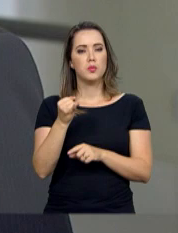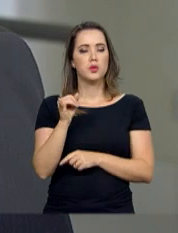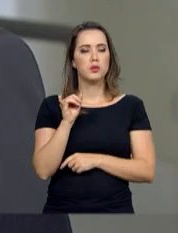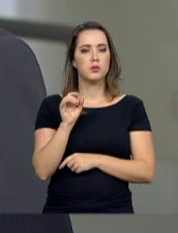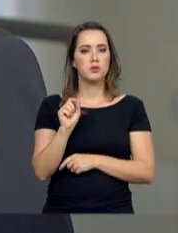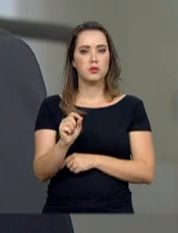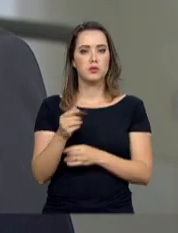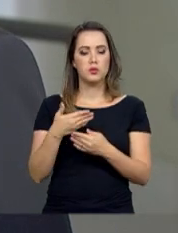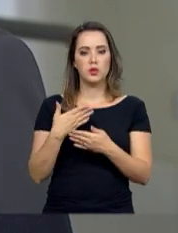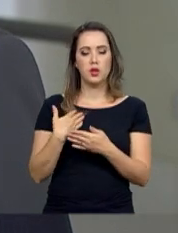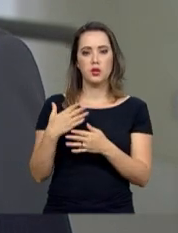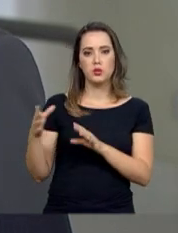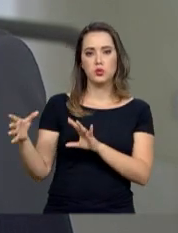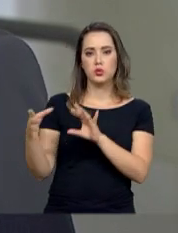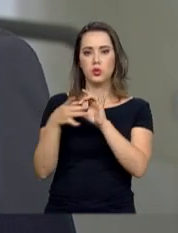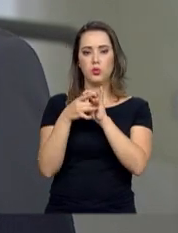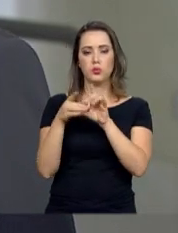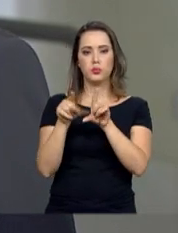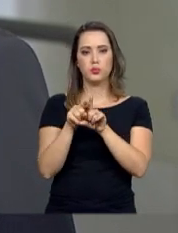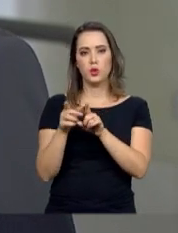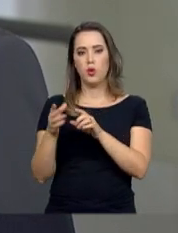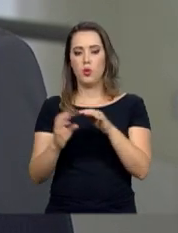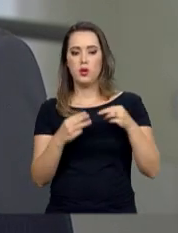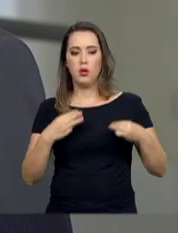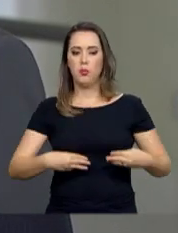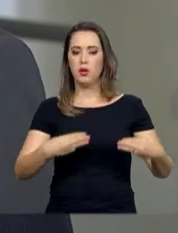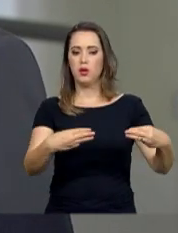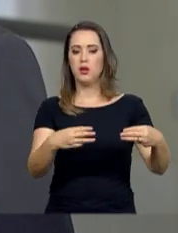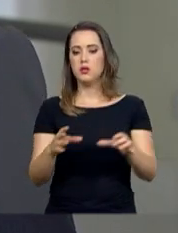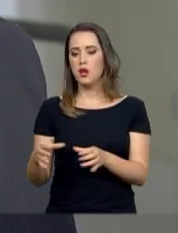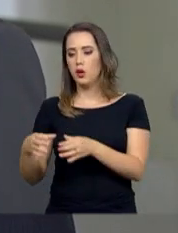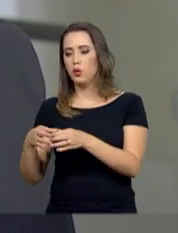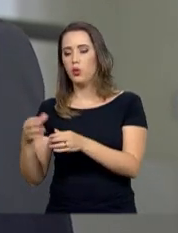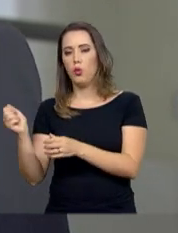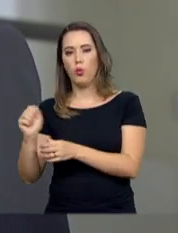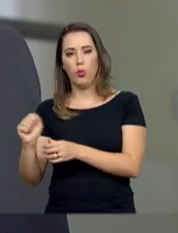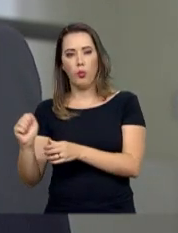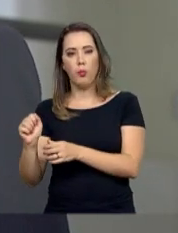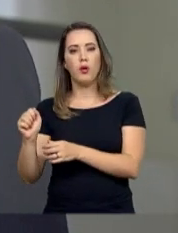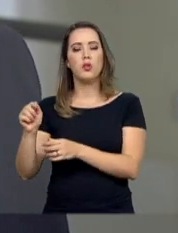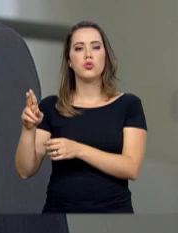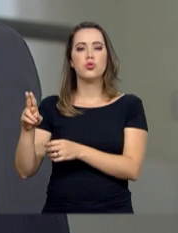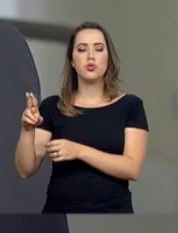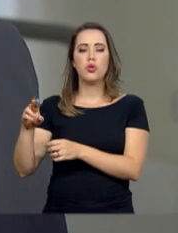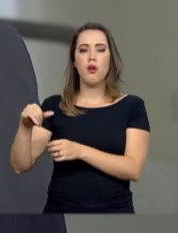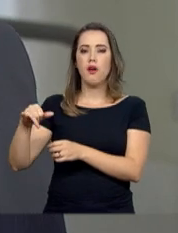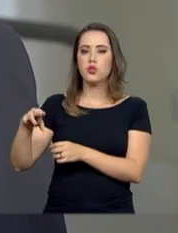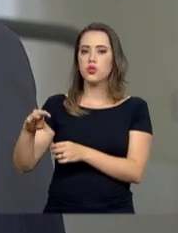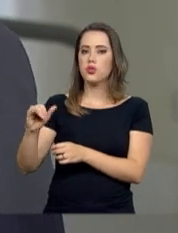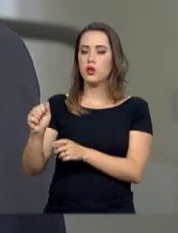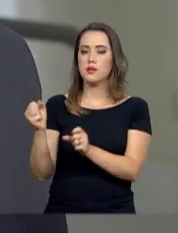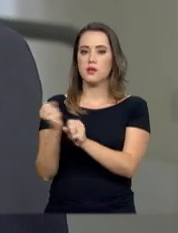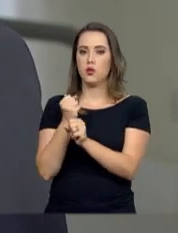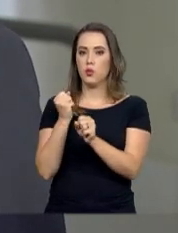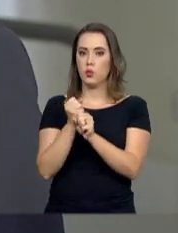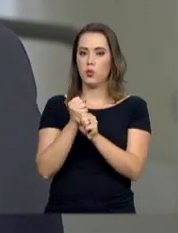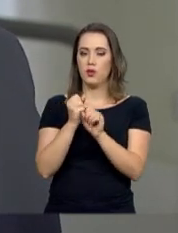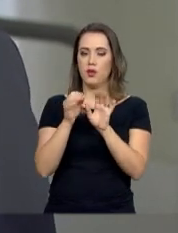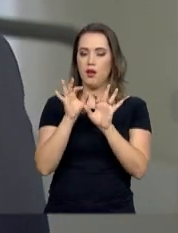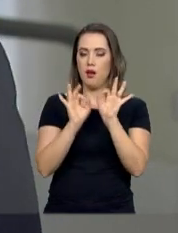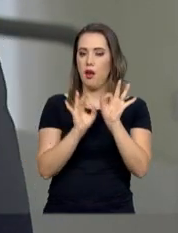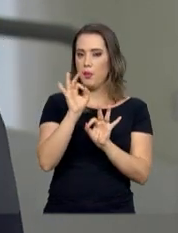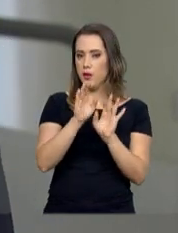de estabelecer a convergência entre ministérios, agências, na construção de projetos que estão sendo bem sucedidos.